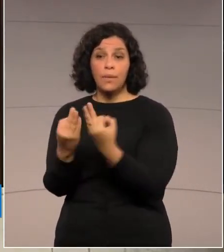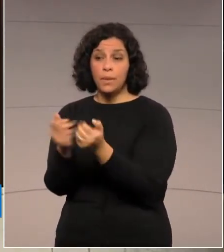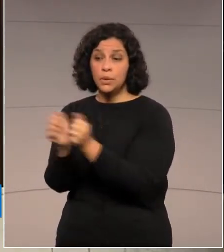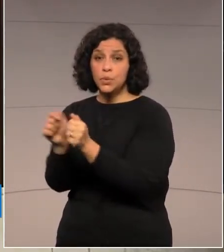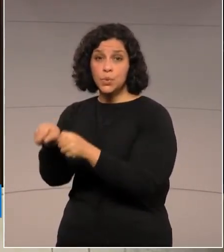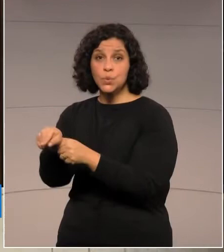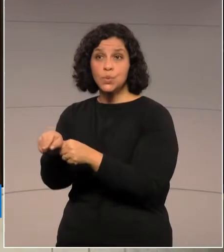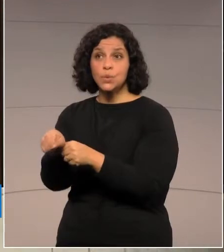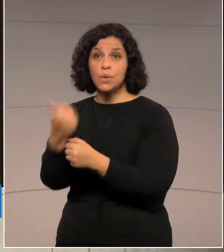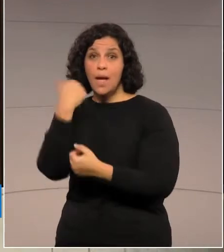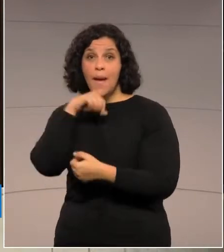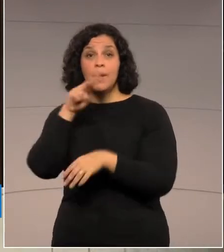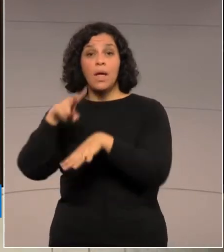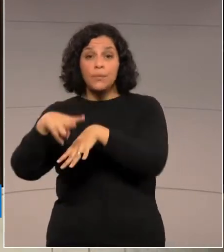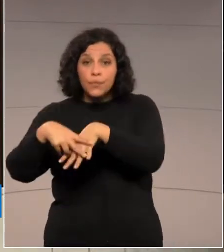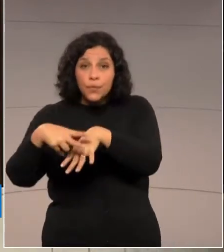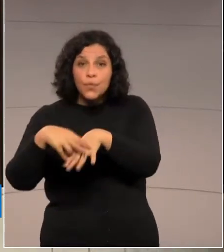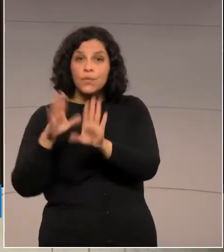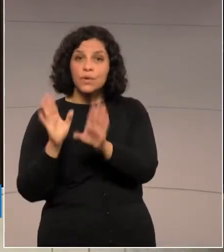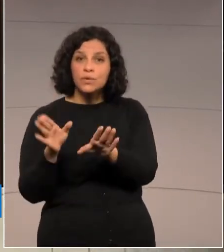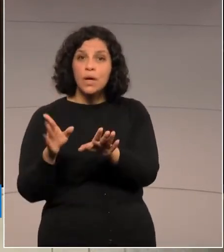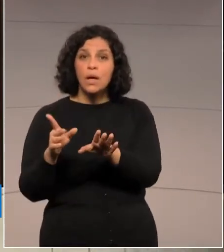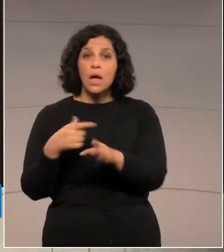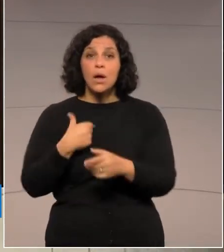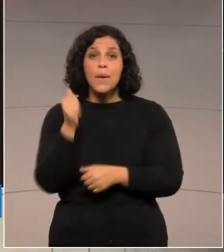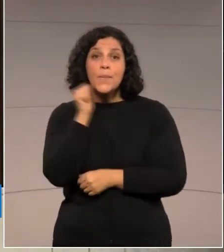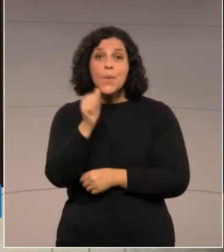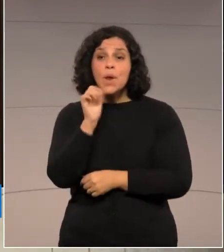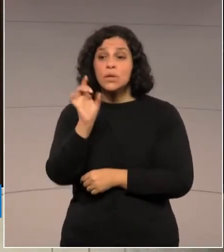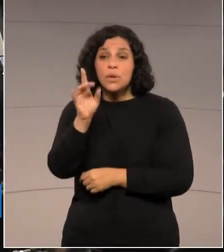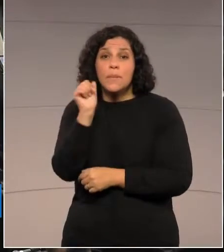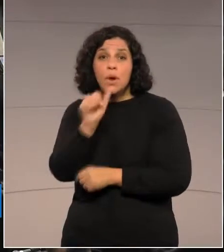a mãe inclusive é viúva, só estavam mulheres.